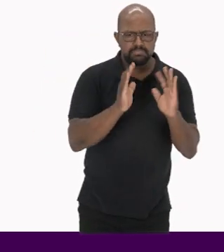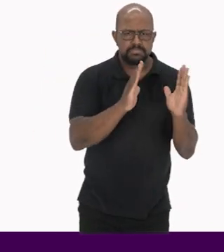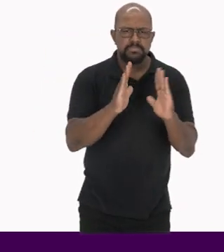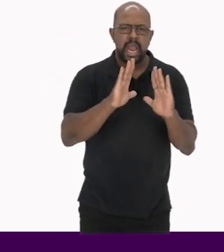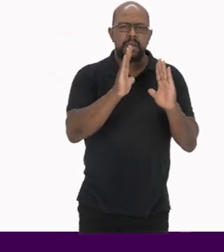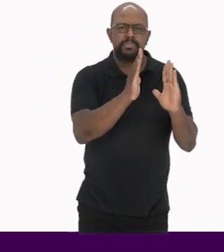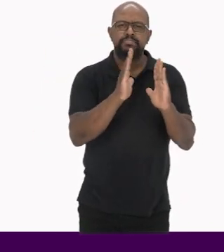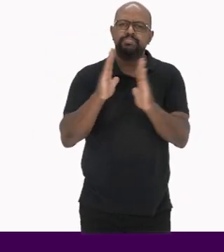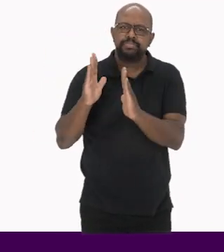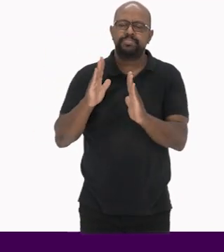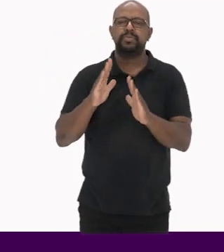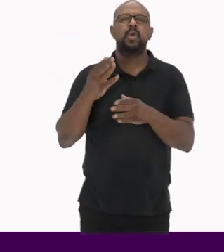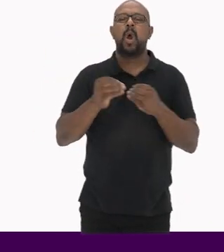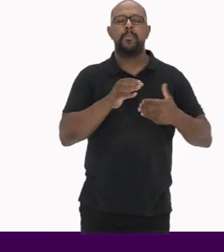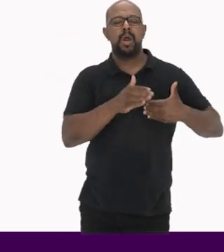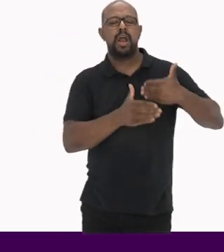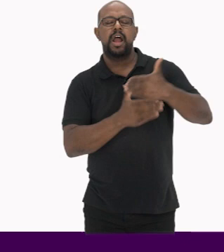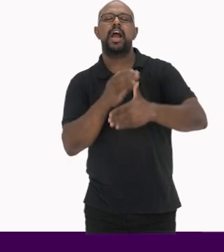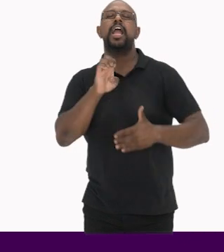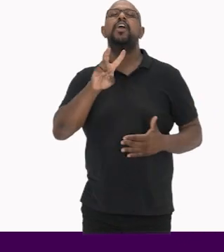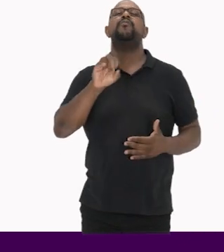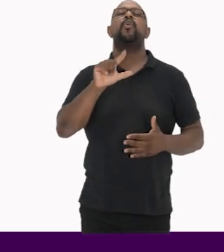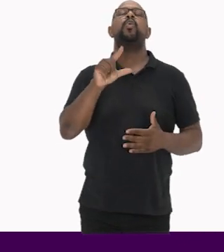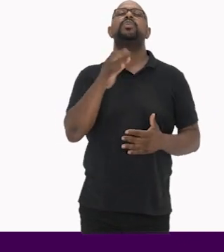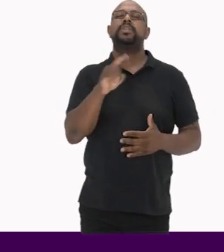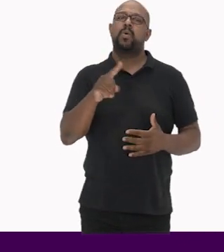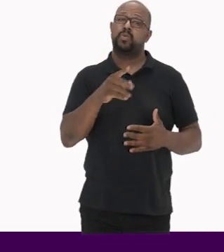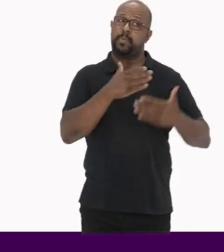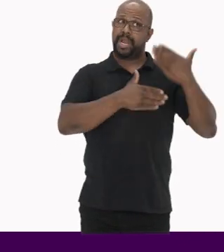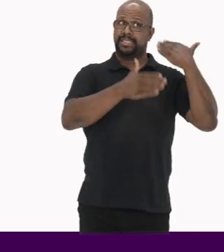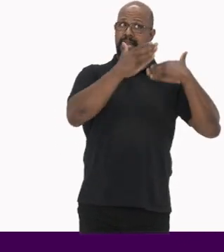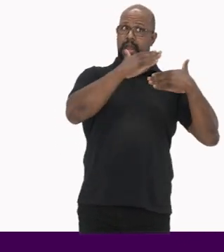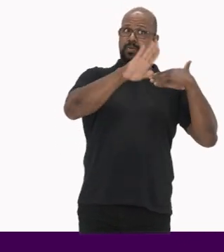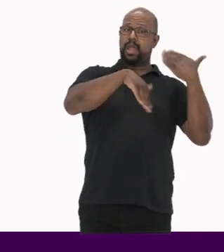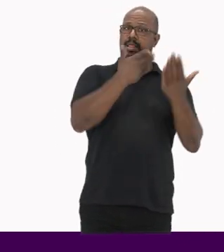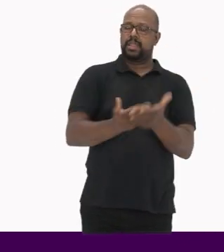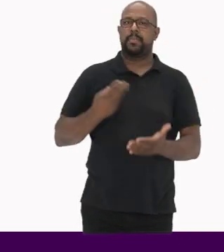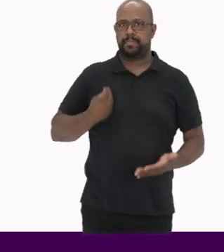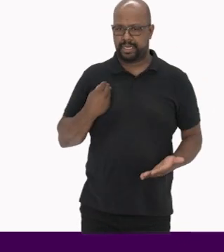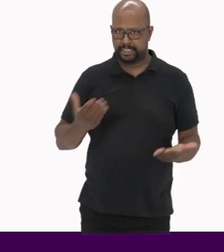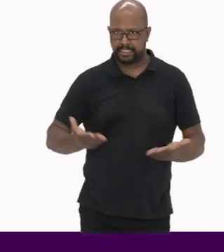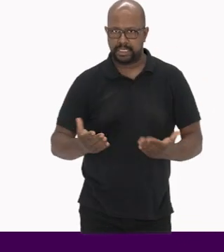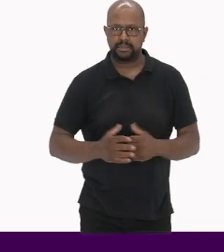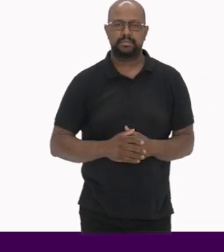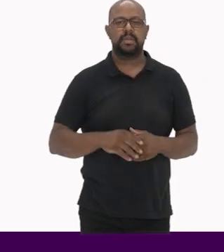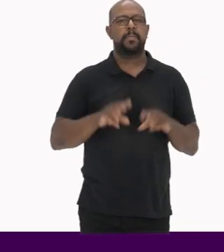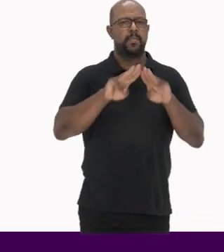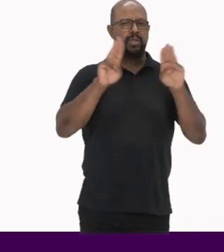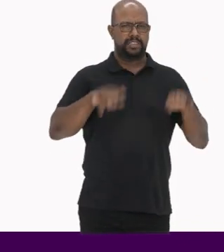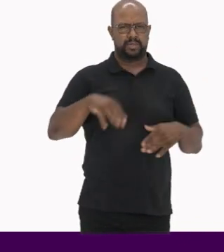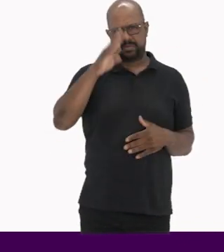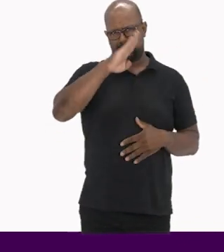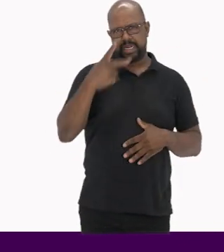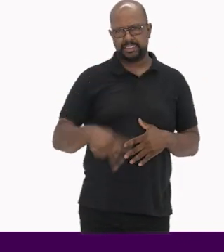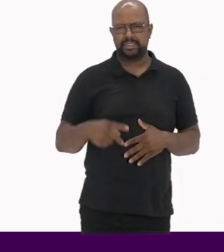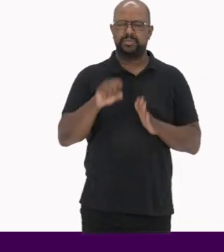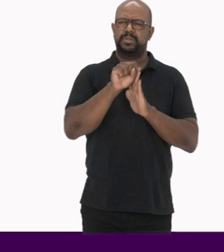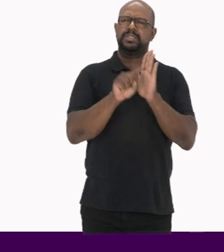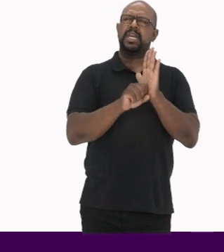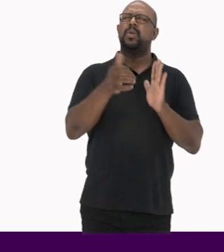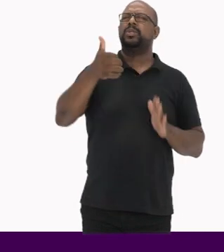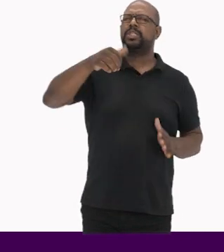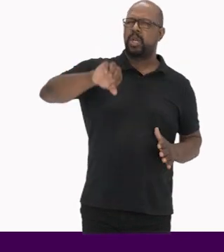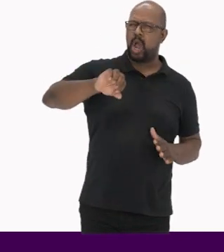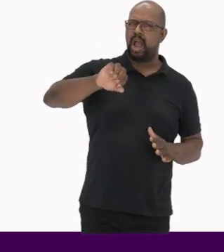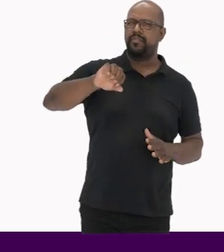classificando acervos de forma evolutiva Do passado até o presente Os museus brasileiros do século XIX,